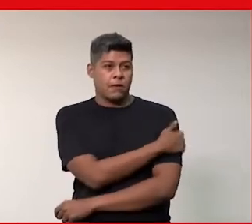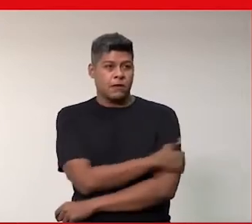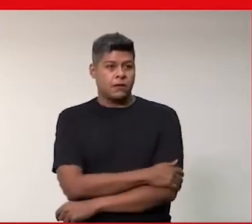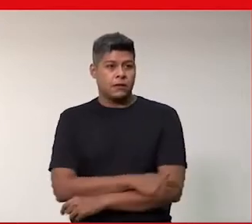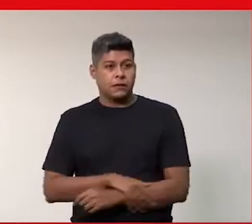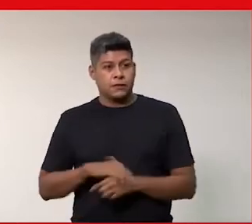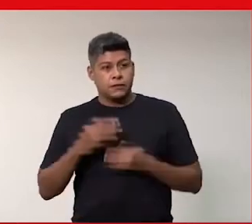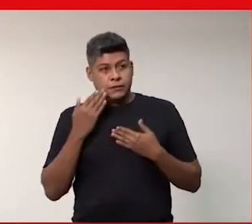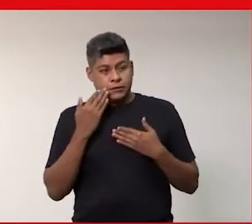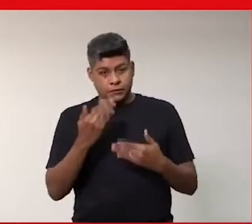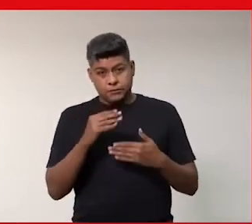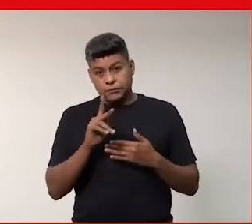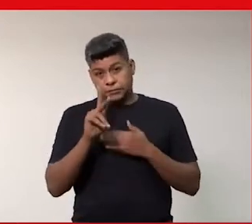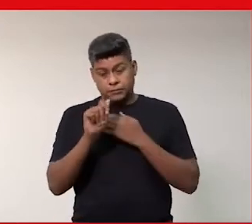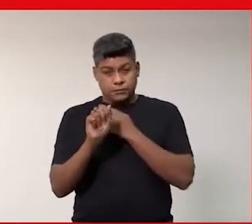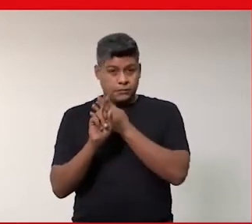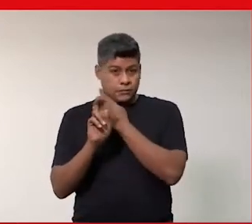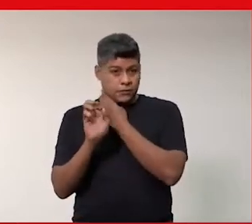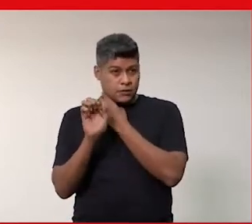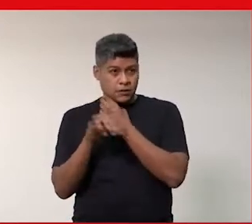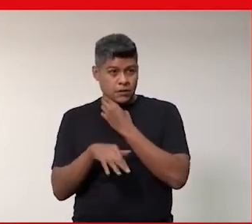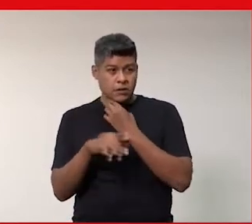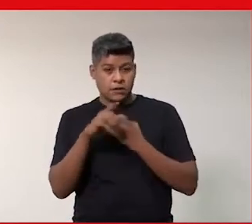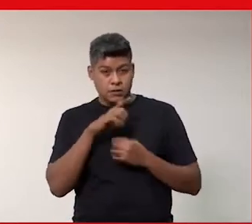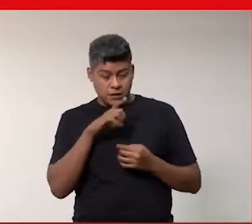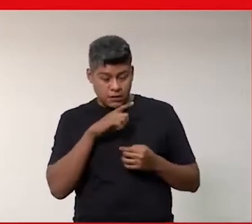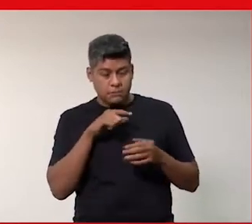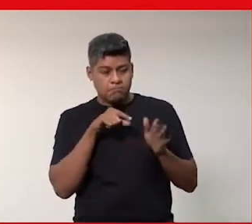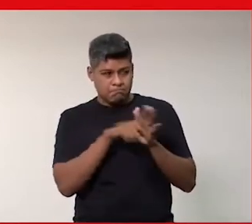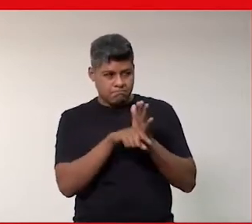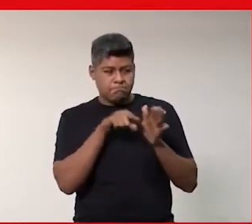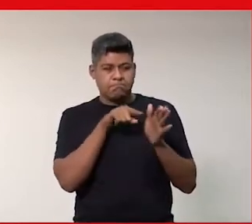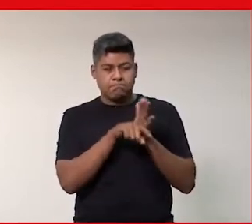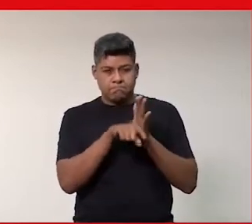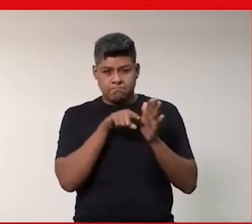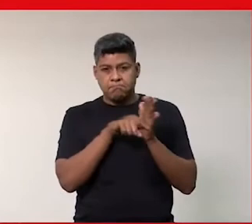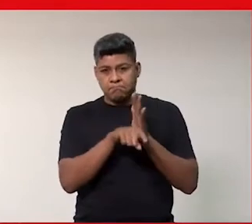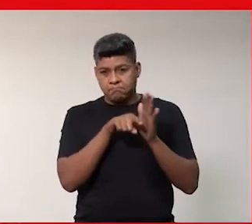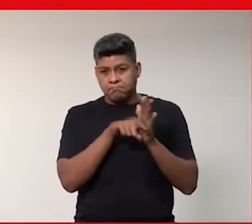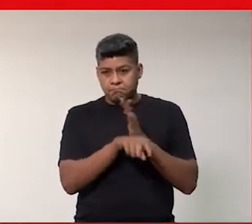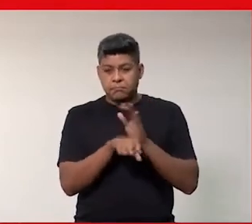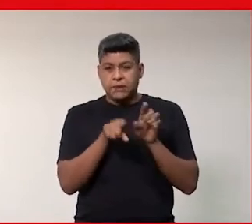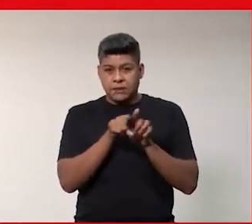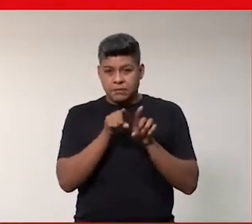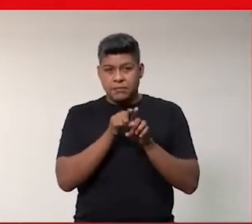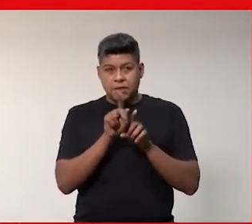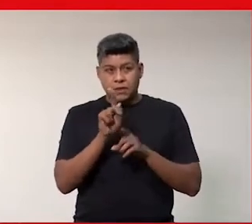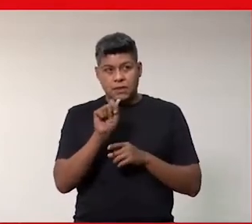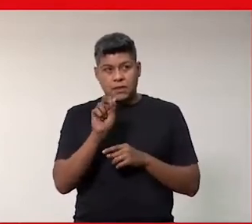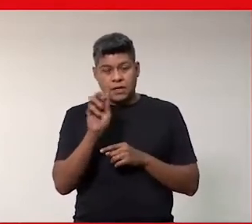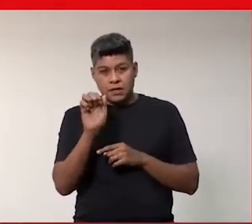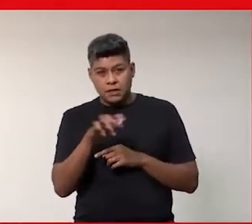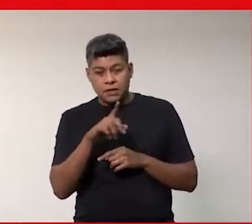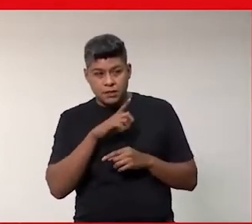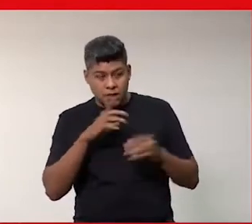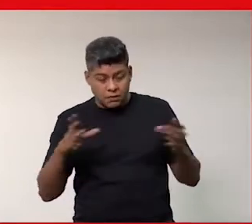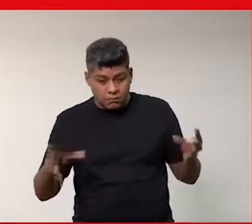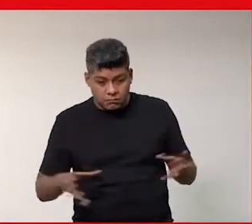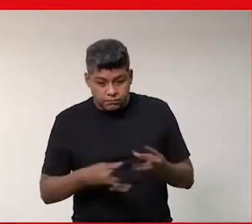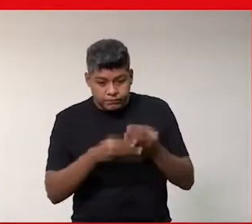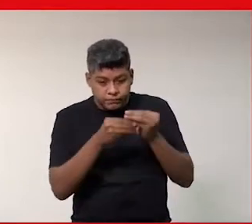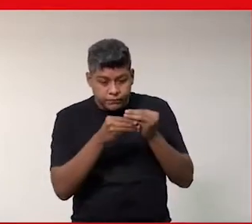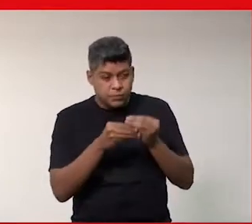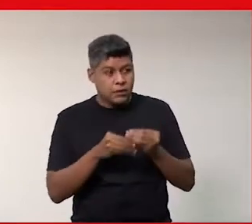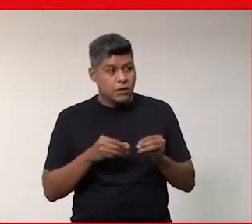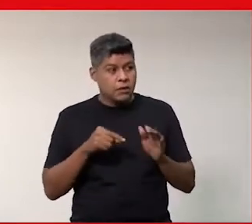agradeço a Karen que fez muitas provocações além das provocações da Karen eu tenho aqui um conjunto de perguntas